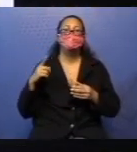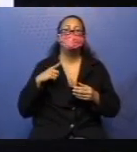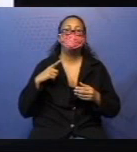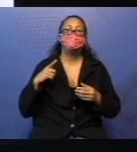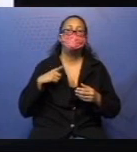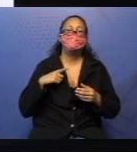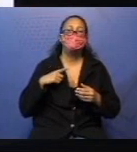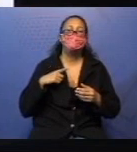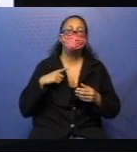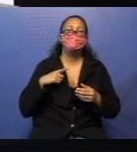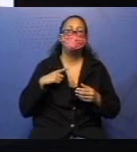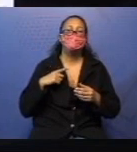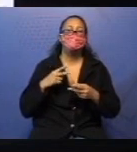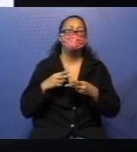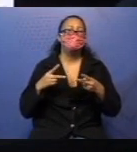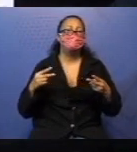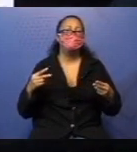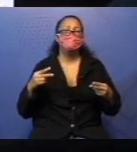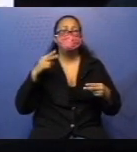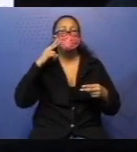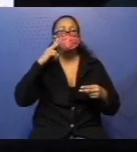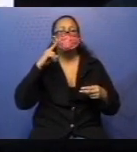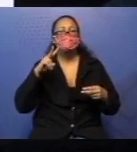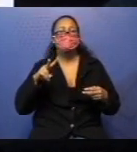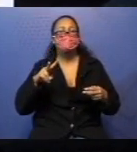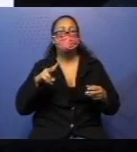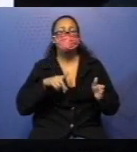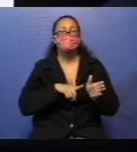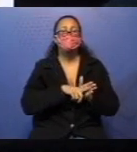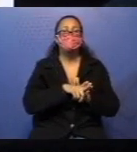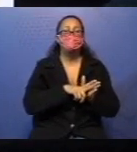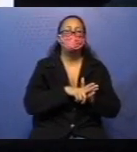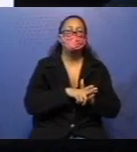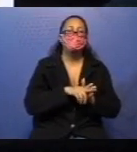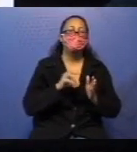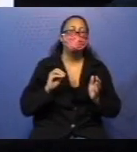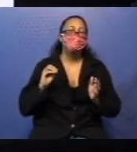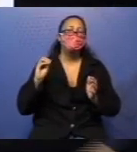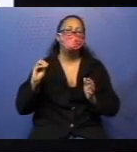que eu vou analisar para colocar aqui, nesse espaço.